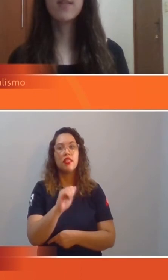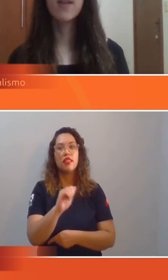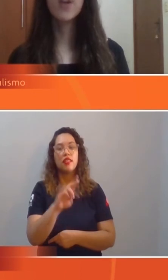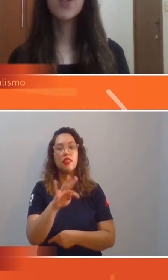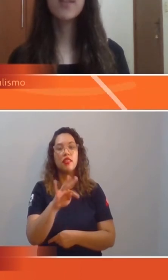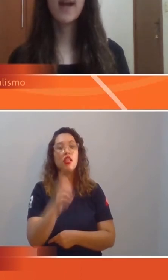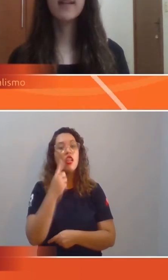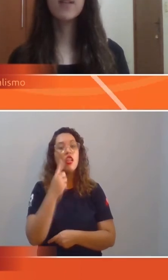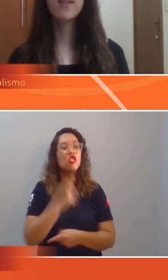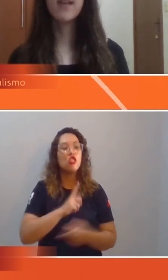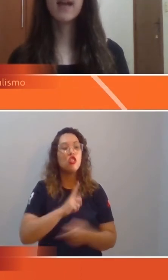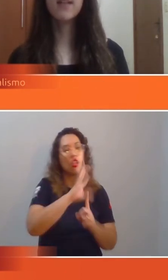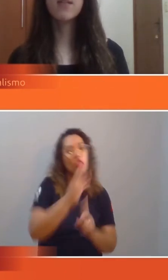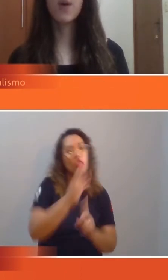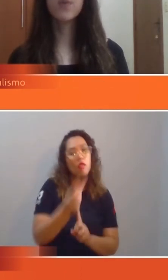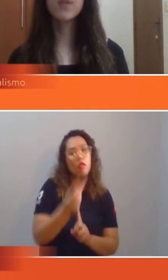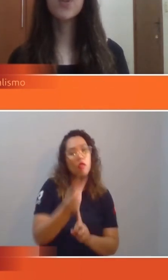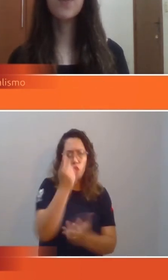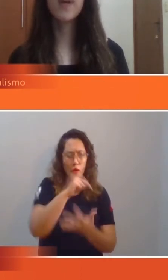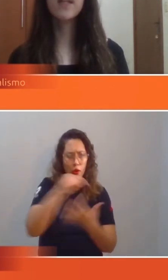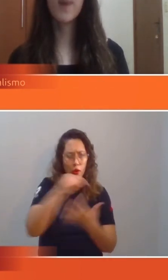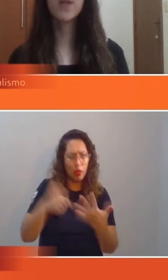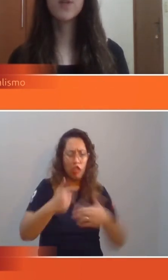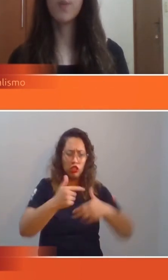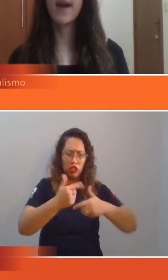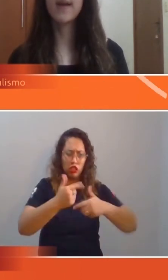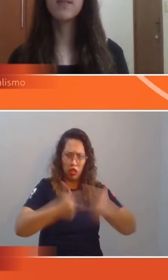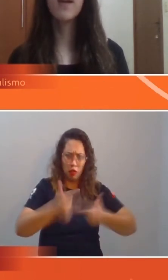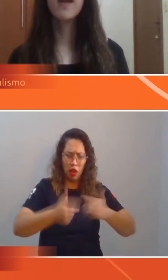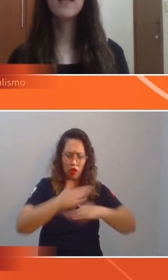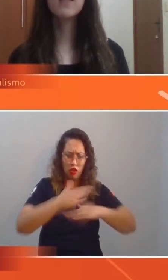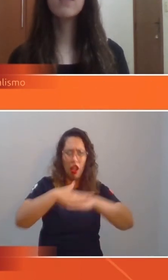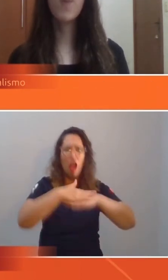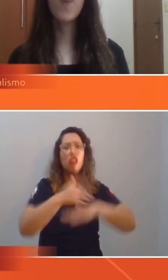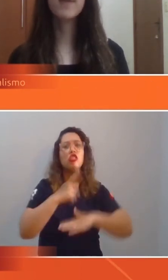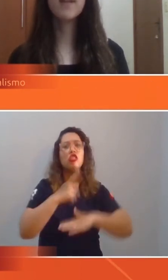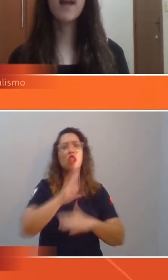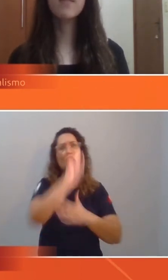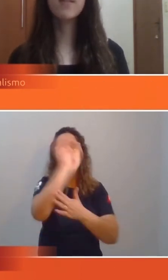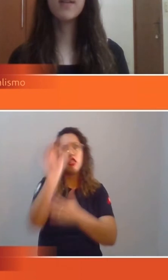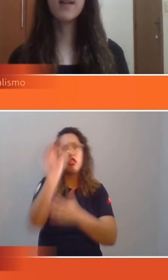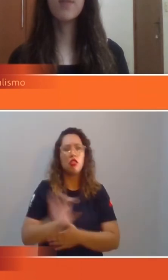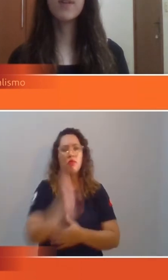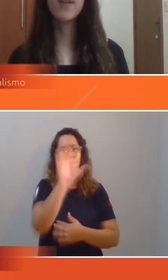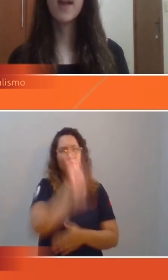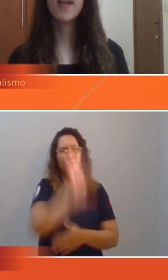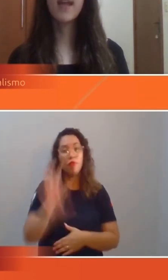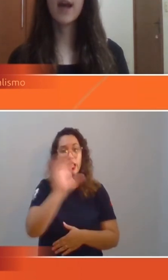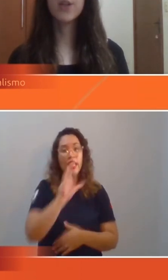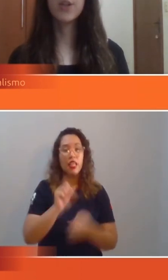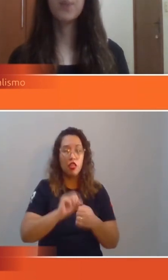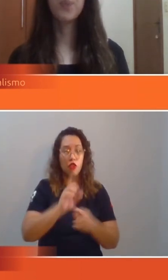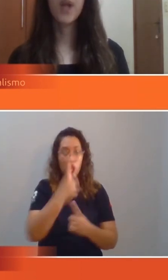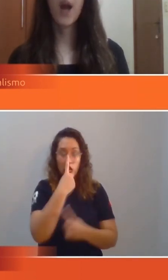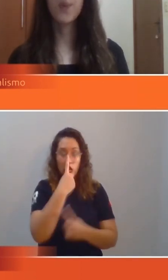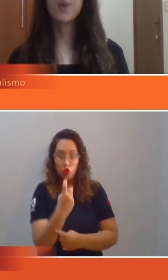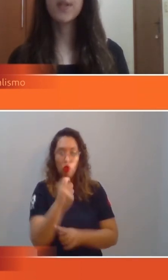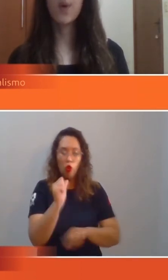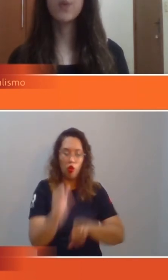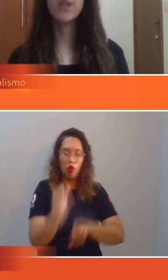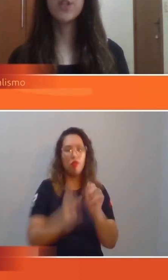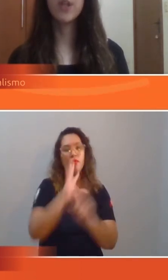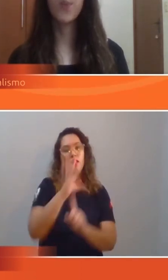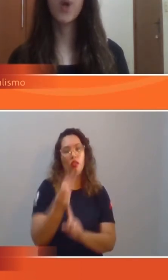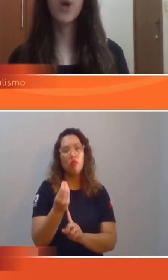artistas, designers e artesãos de diferentes partes do país que transformam materiais recicláveis em arte. A